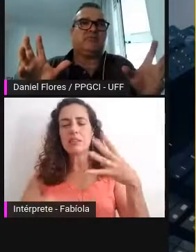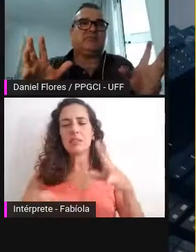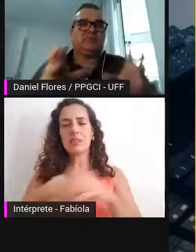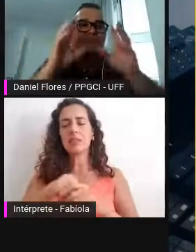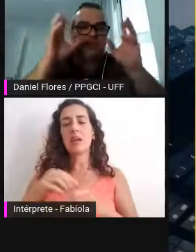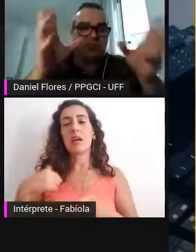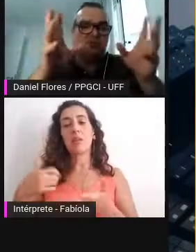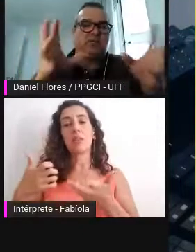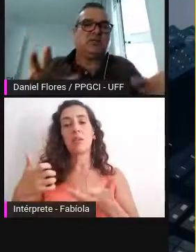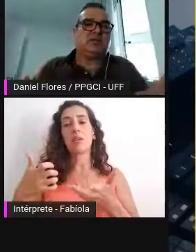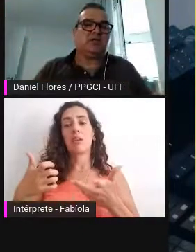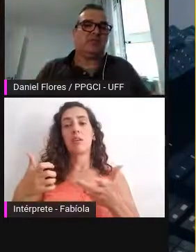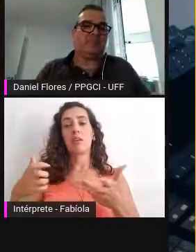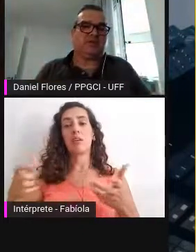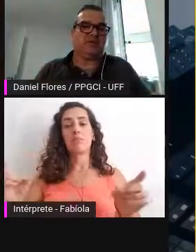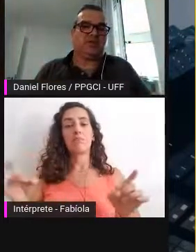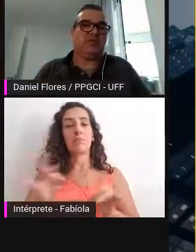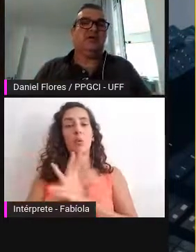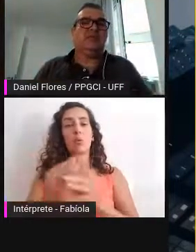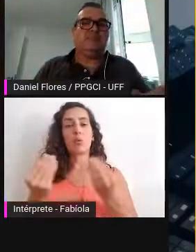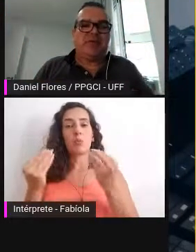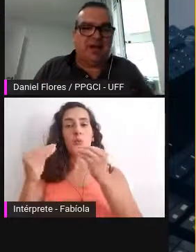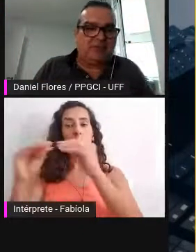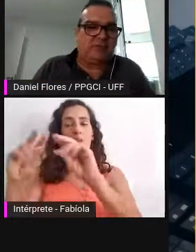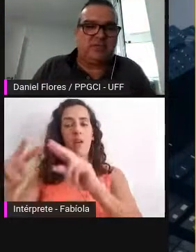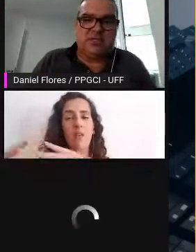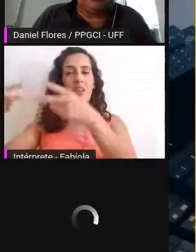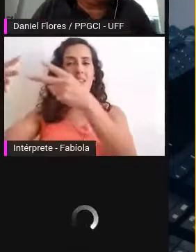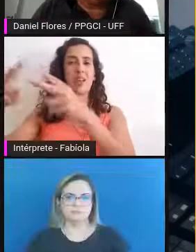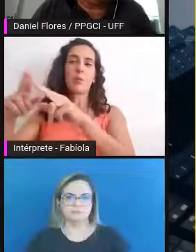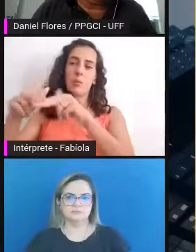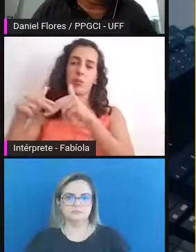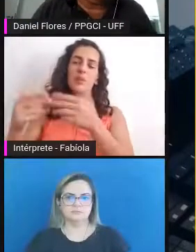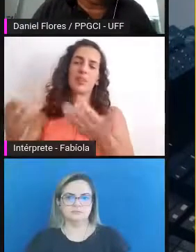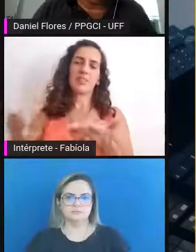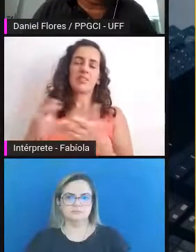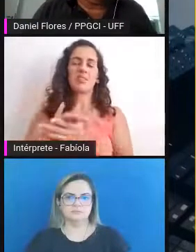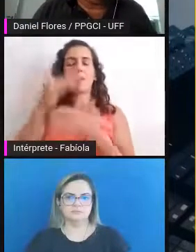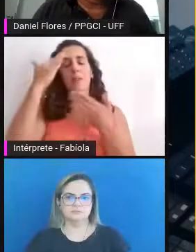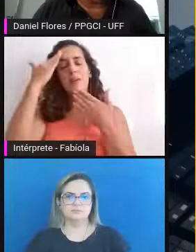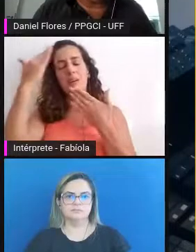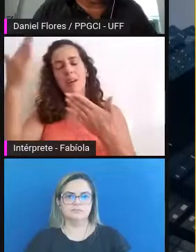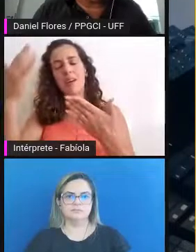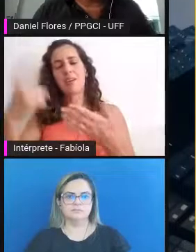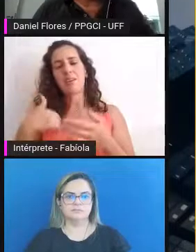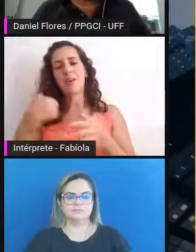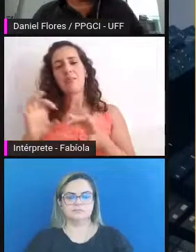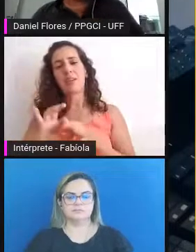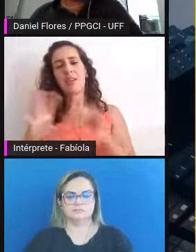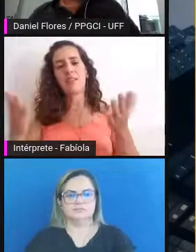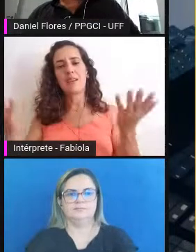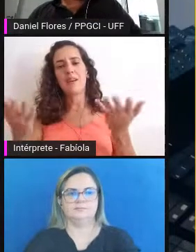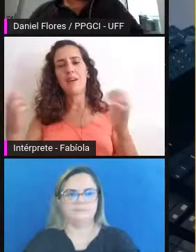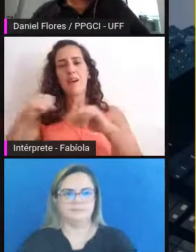pronto pra vocês por isso o link que eu compartilhei obrigado e estou à disposição agora para o debate